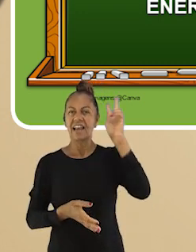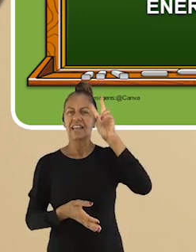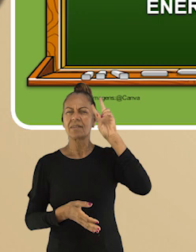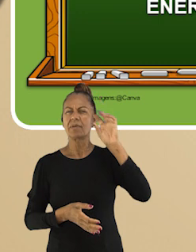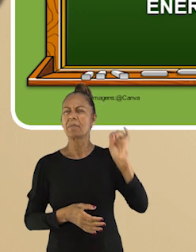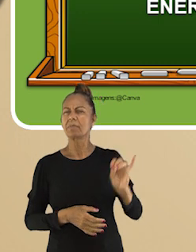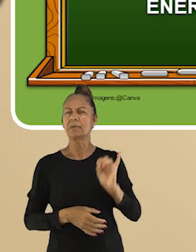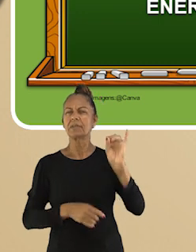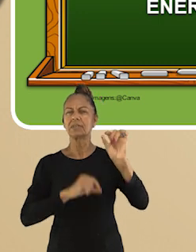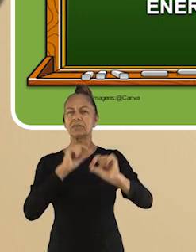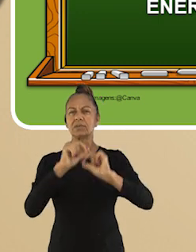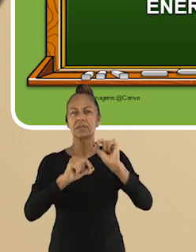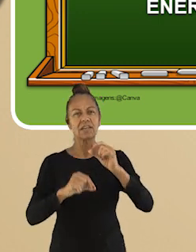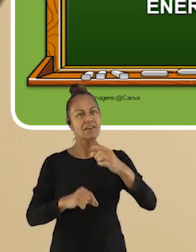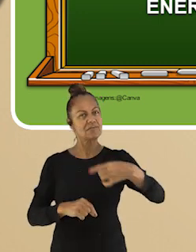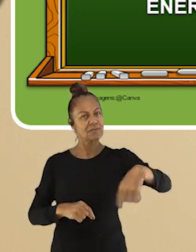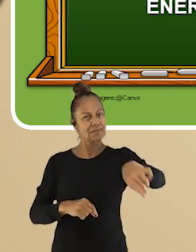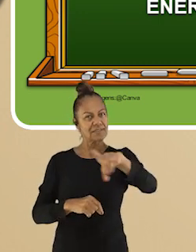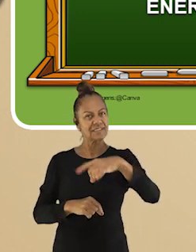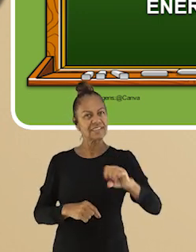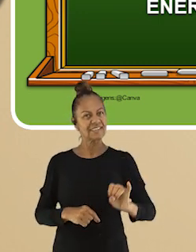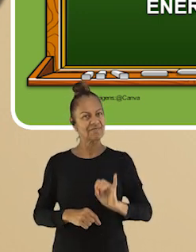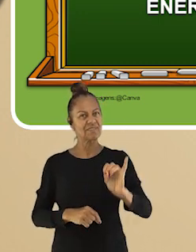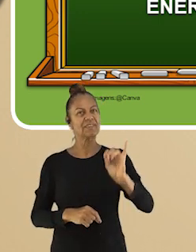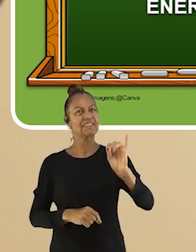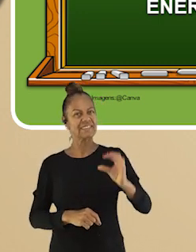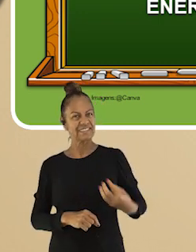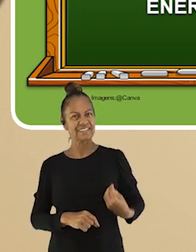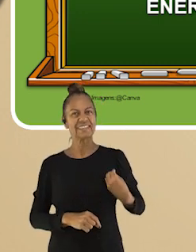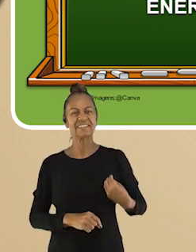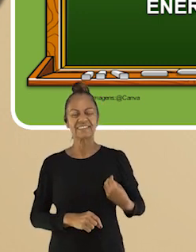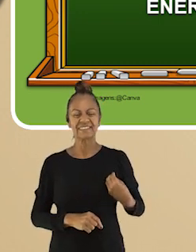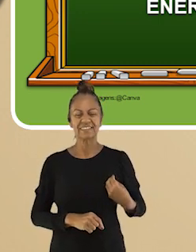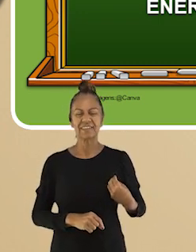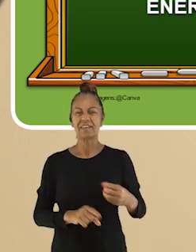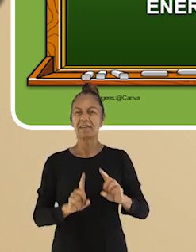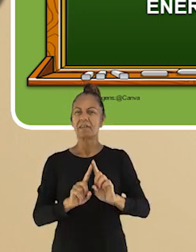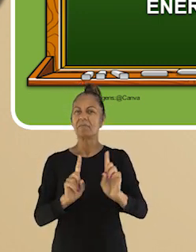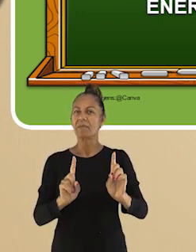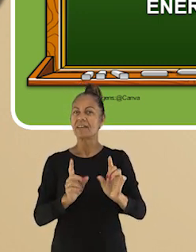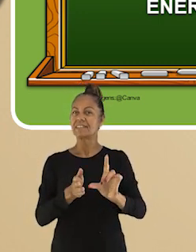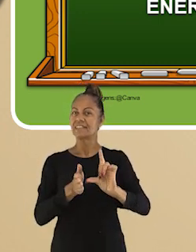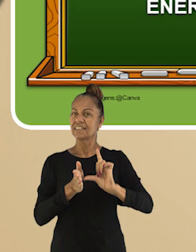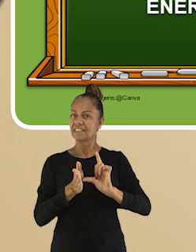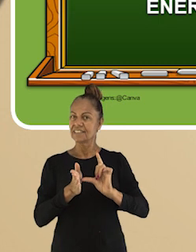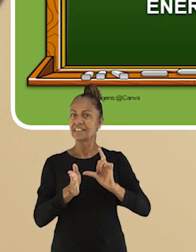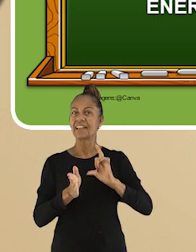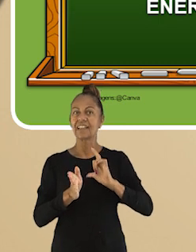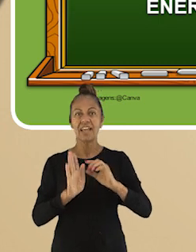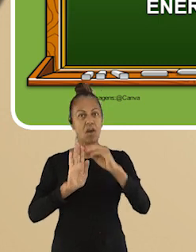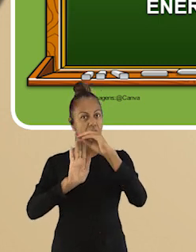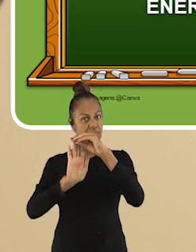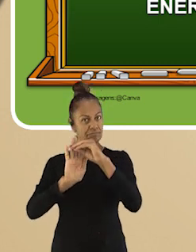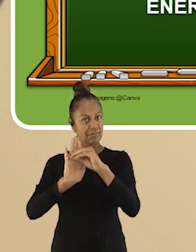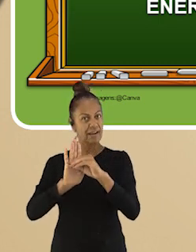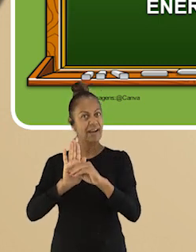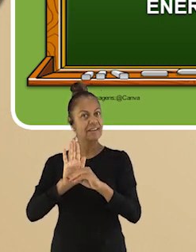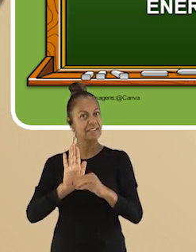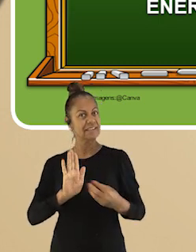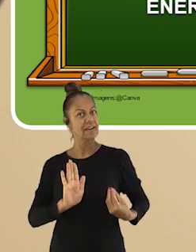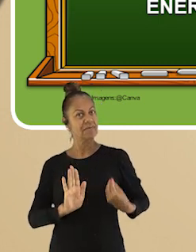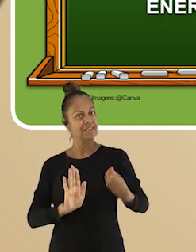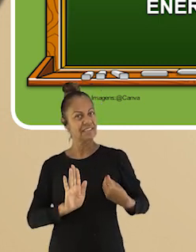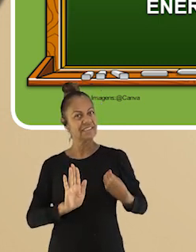sua participação é muito importante para nós. Mas antes, não se esqueça de assinar a lista de presença.